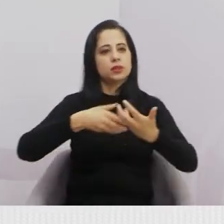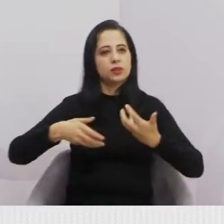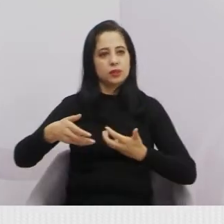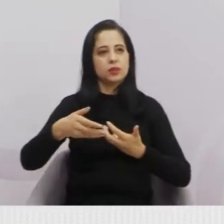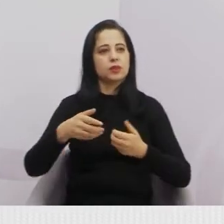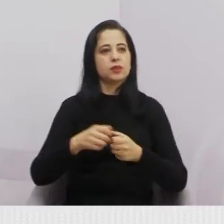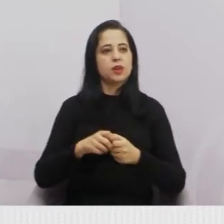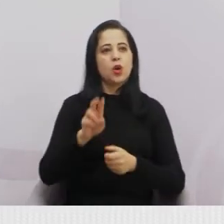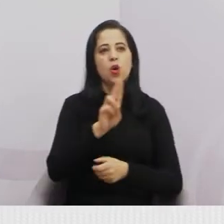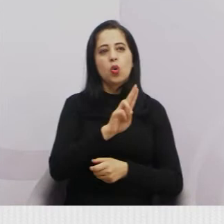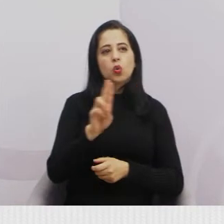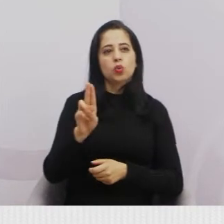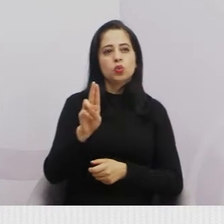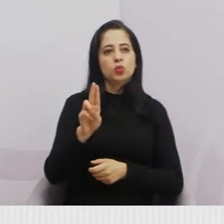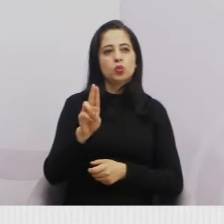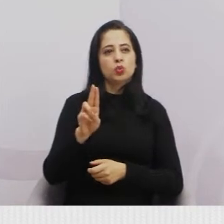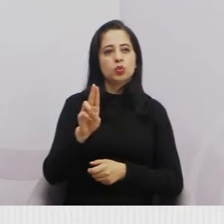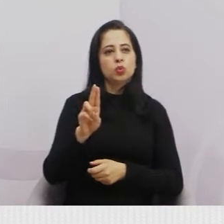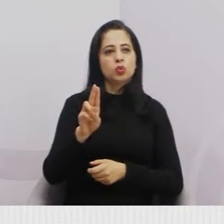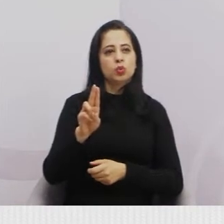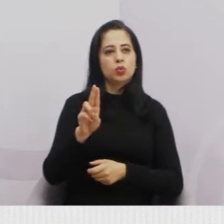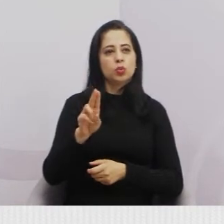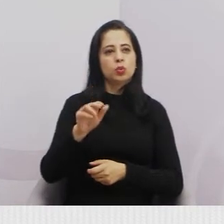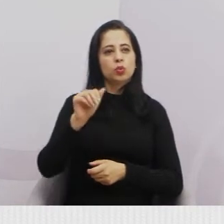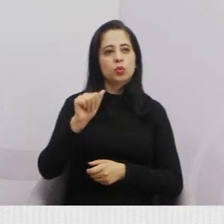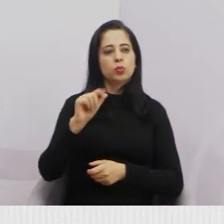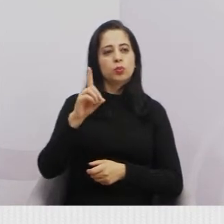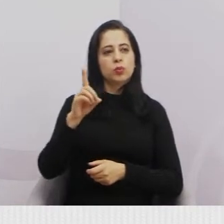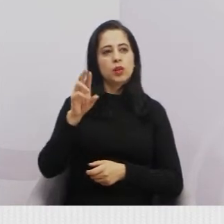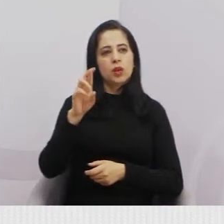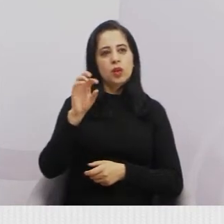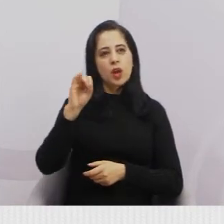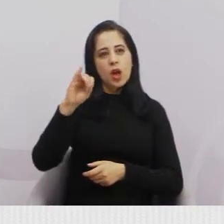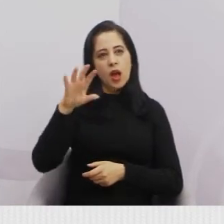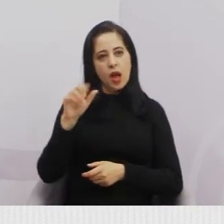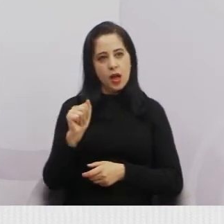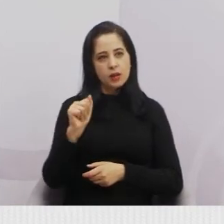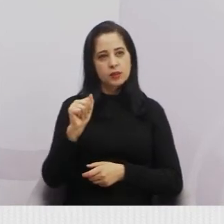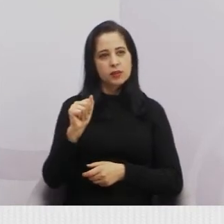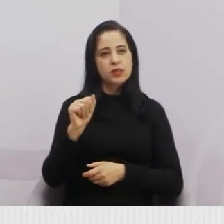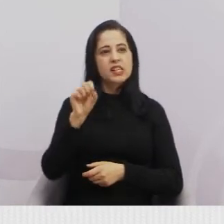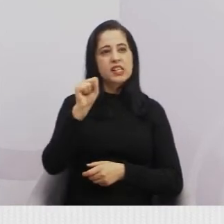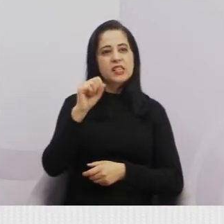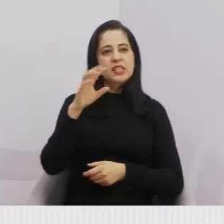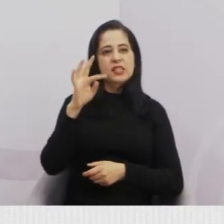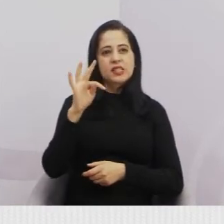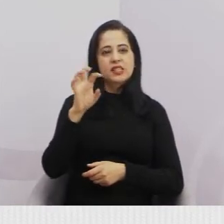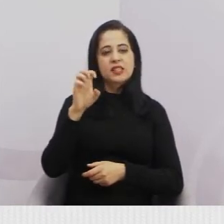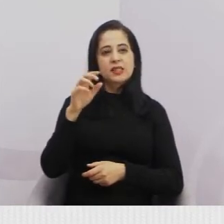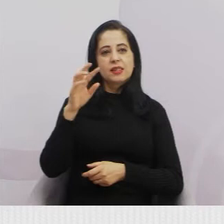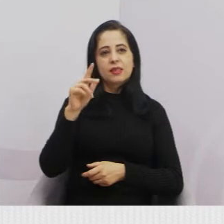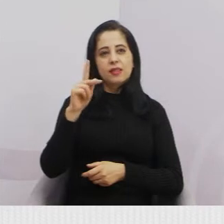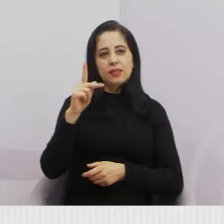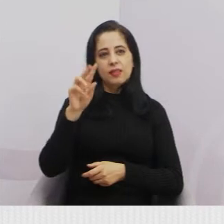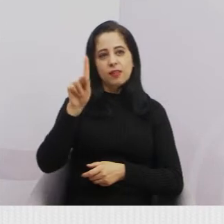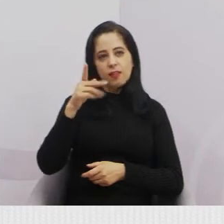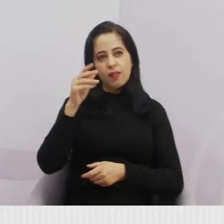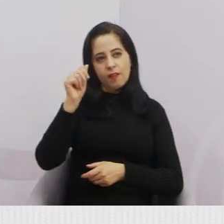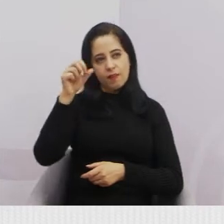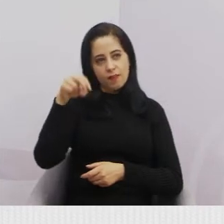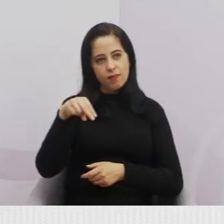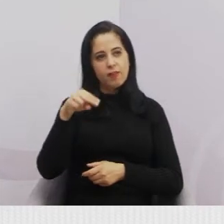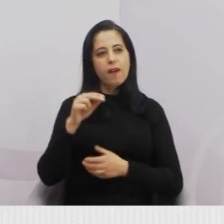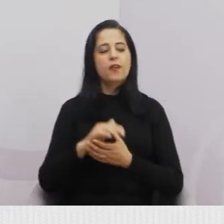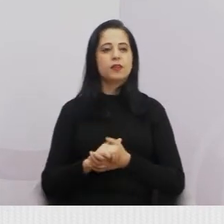vereador Abne, e nós fomos atendidos ali pelo Stefan, né? Que é gerente de comunicação e